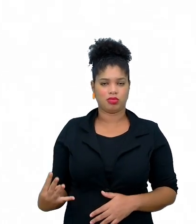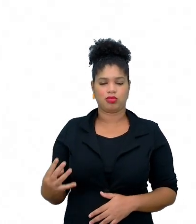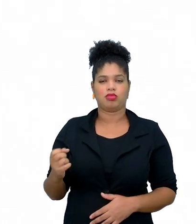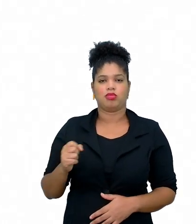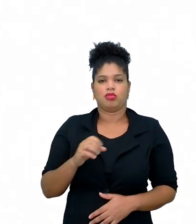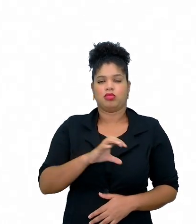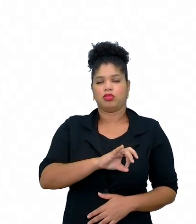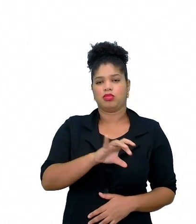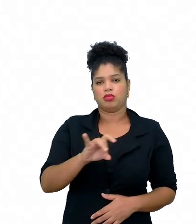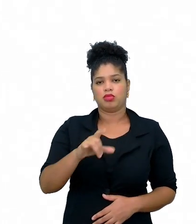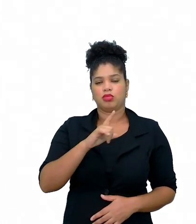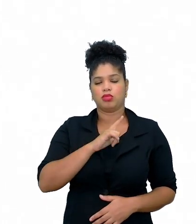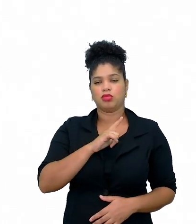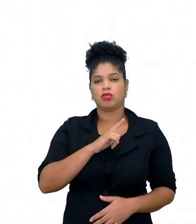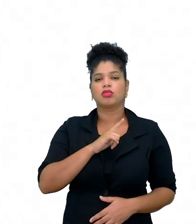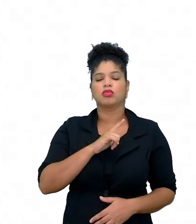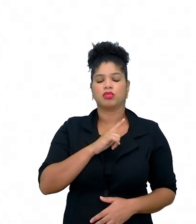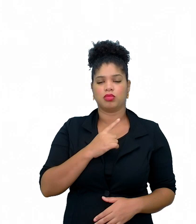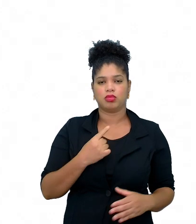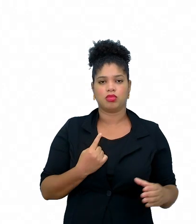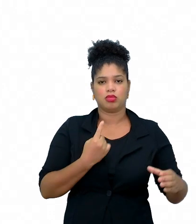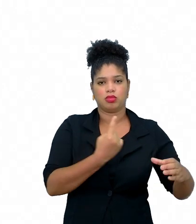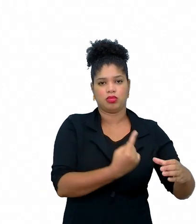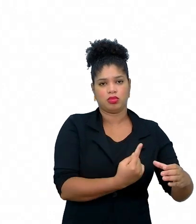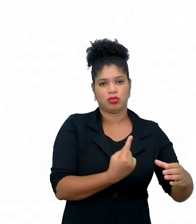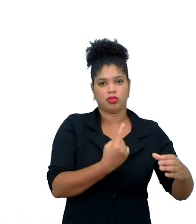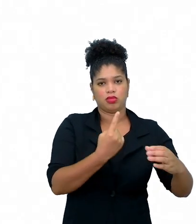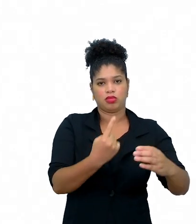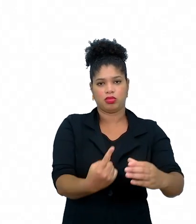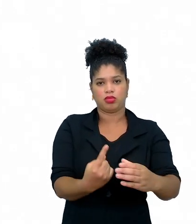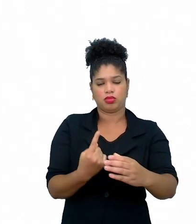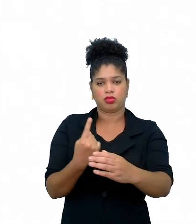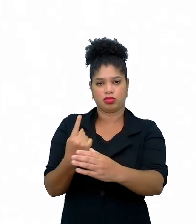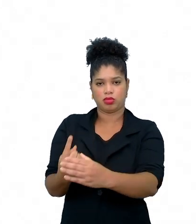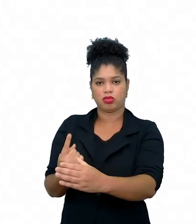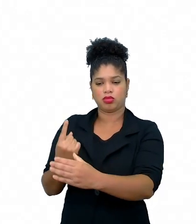se deslocando com o seu grupo pelas estações.